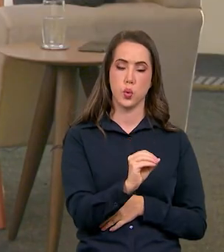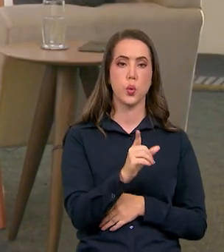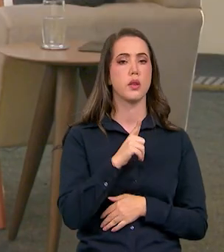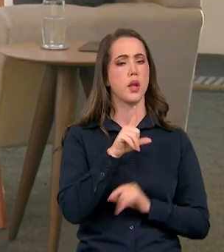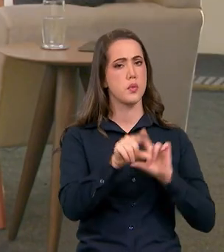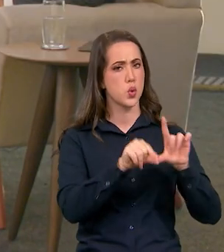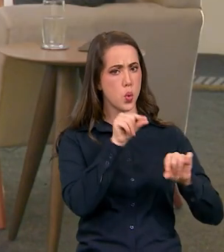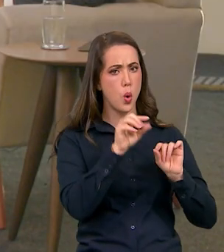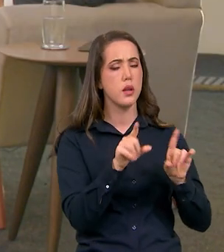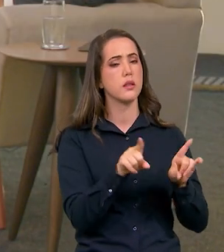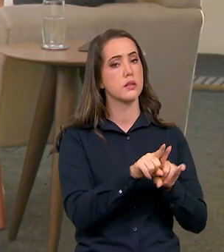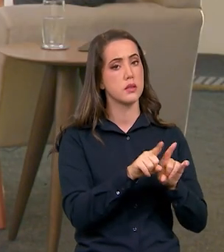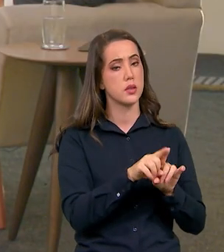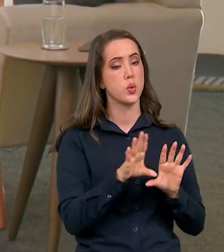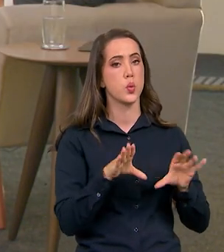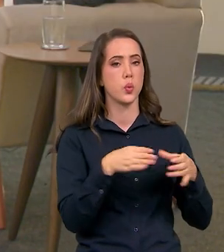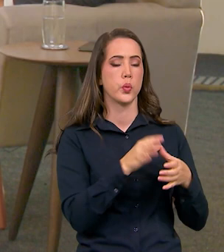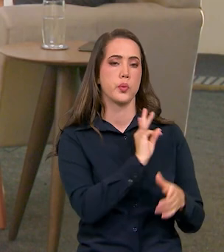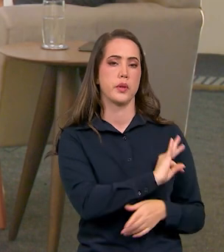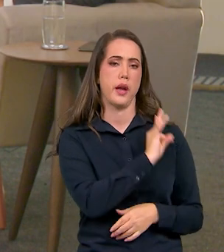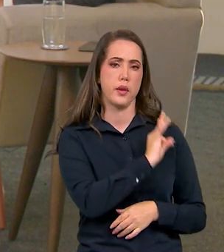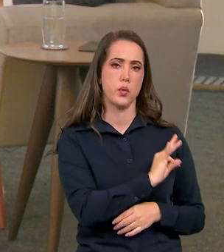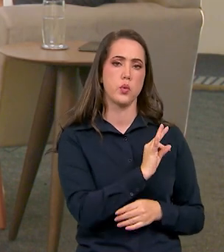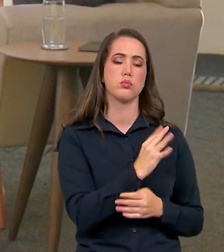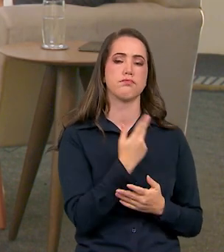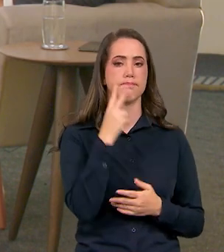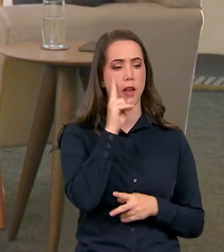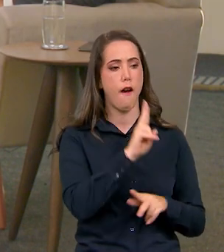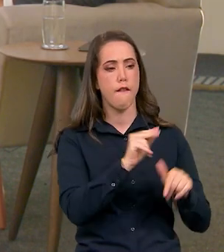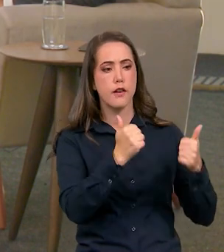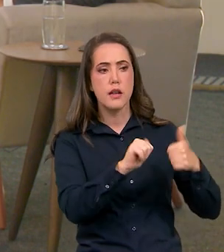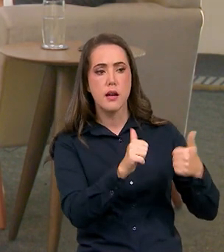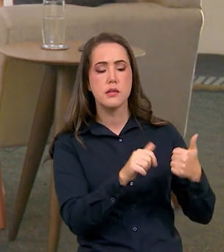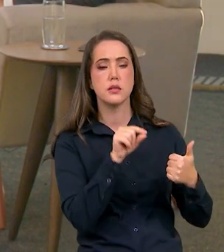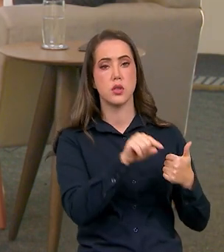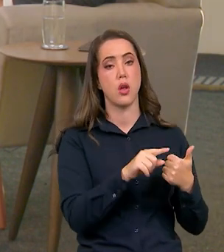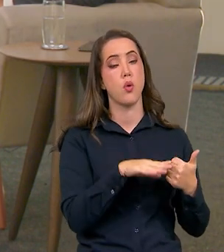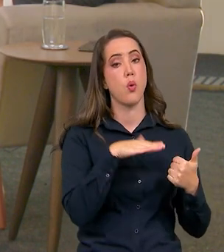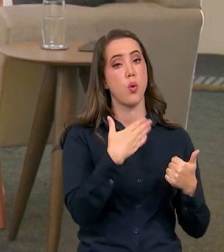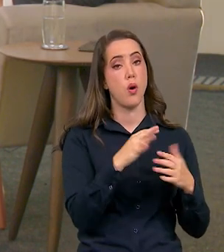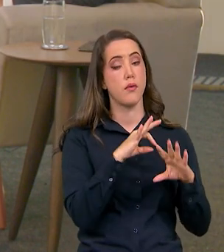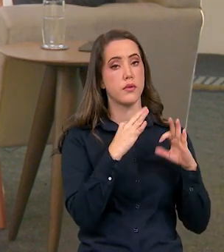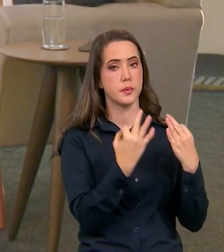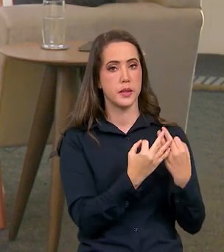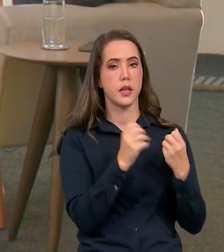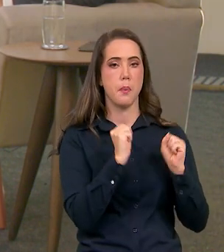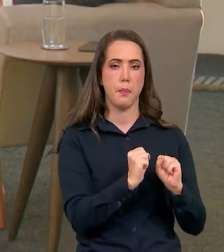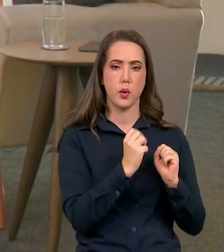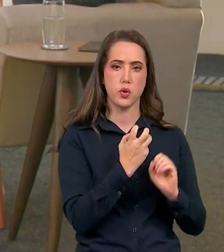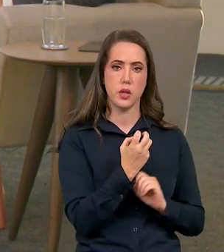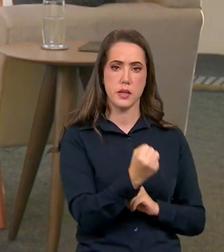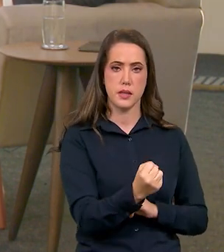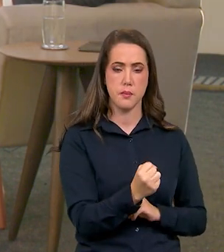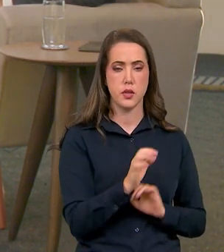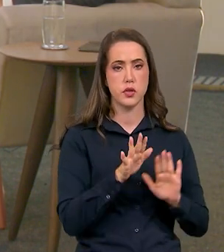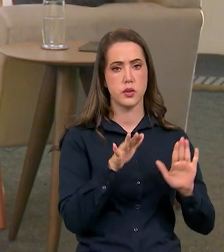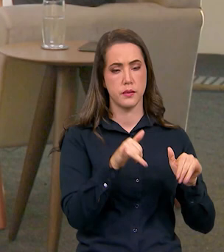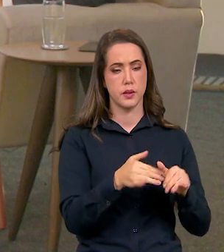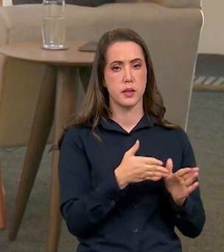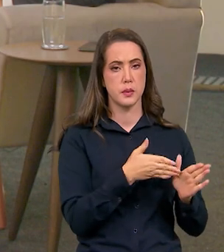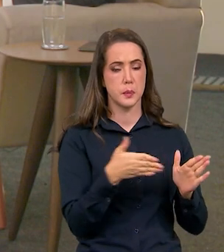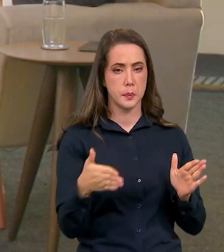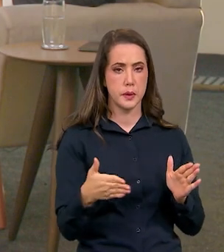seleção e a equipe técnica vem selecionando isso estamos finalizando a fase piloto do